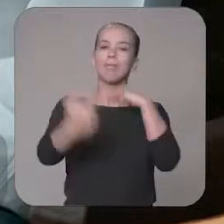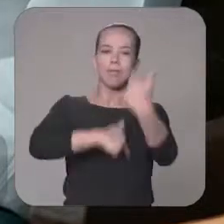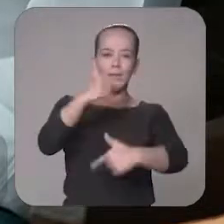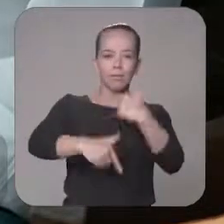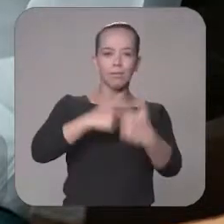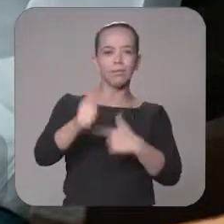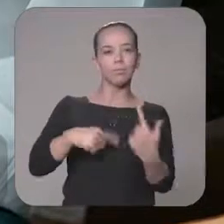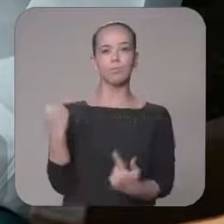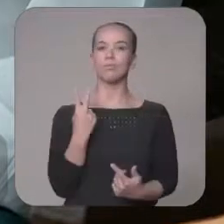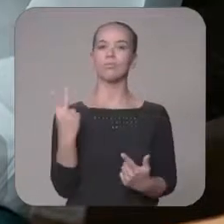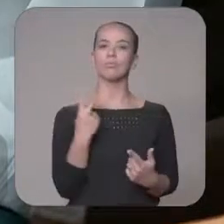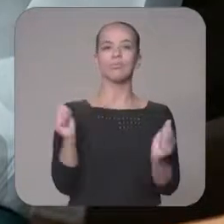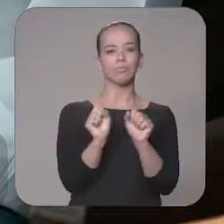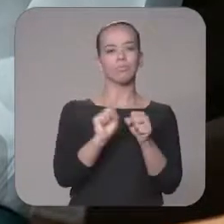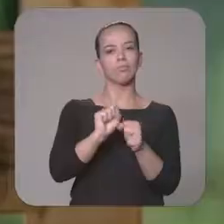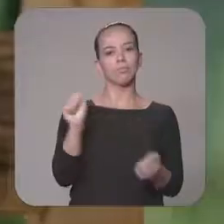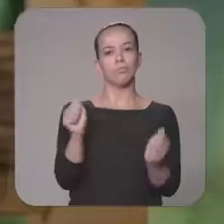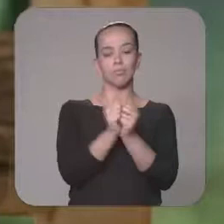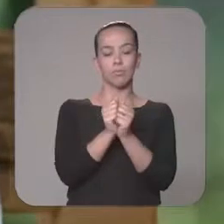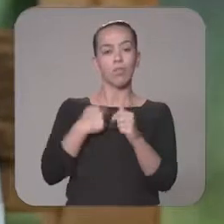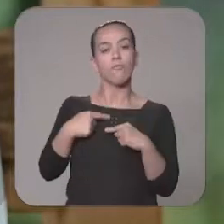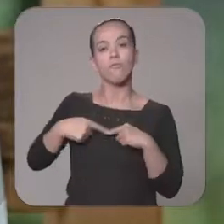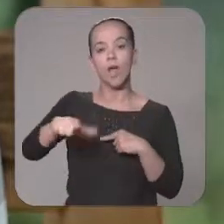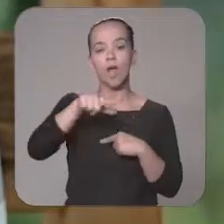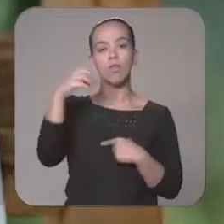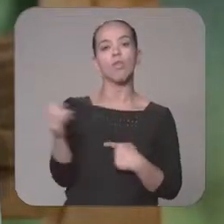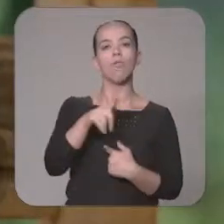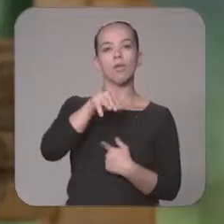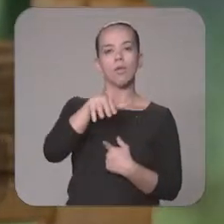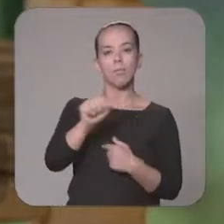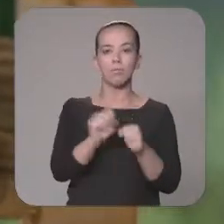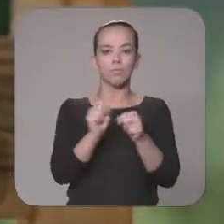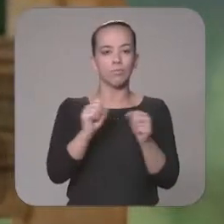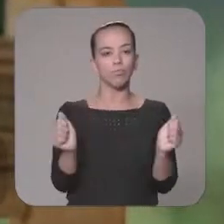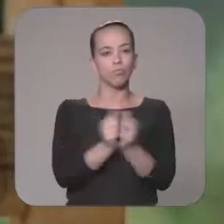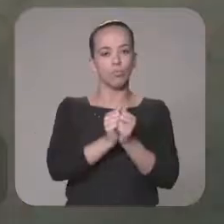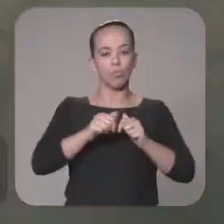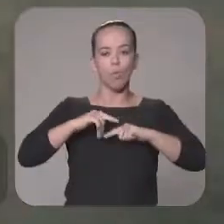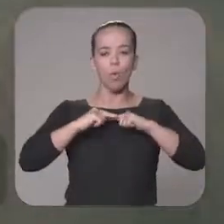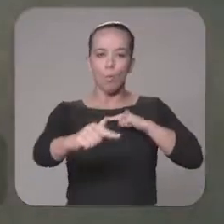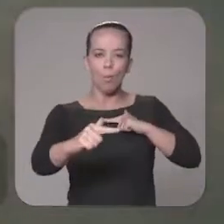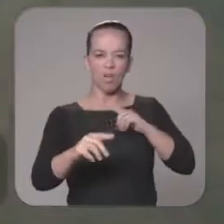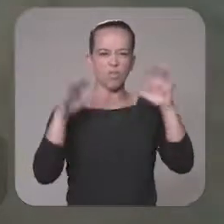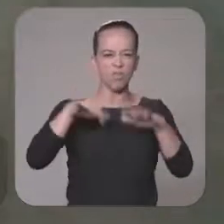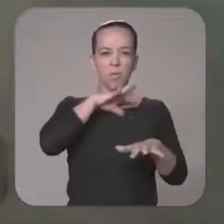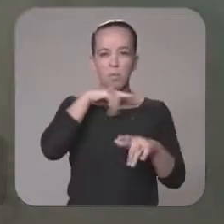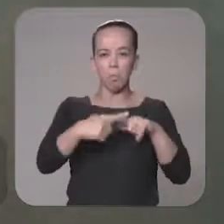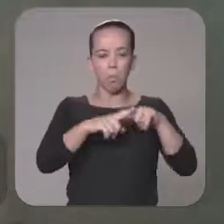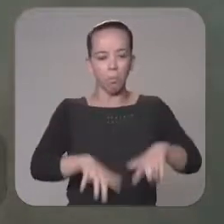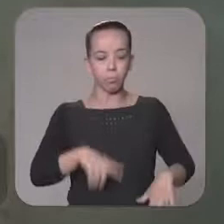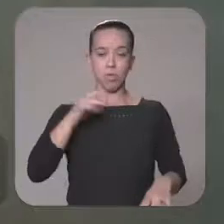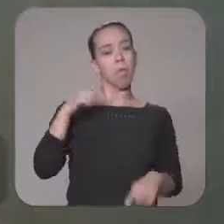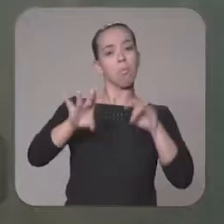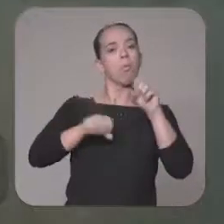grande trabalho que nós dois realizamos juntos. E aí a gente vai lá no Nova Lima, fizemos junto o asfalto. Ficou de chuva, era ruim por causa da lama, porque